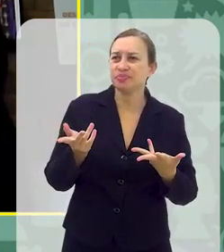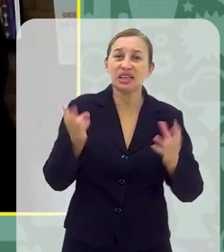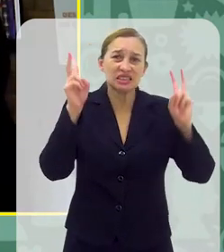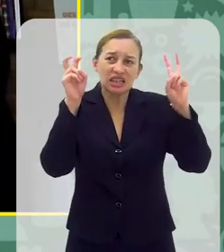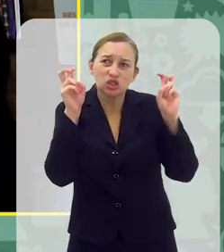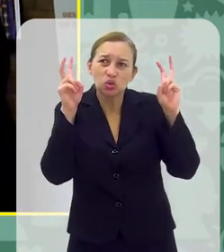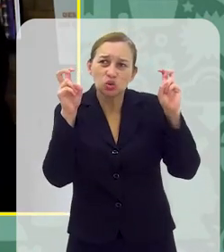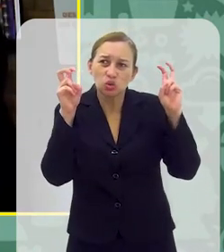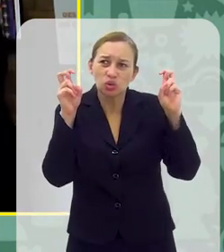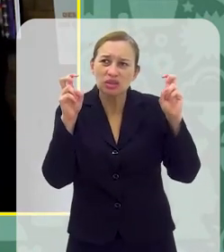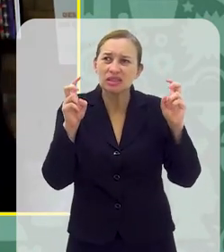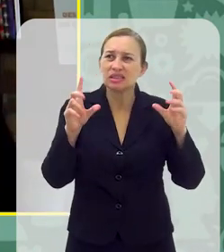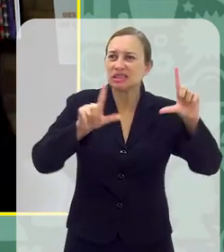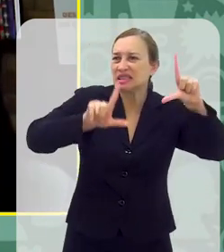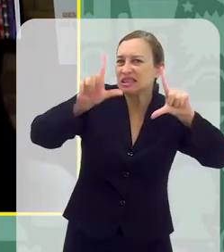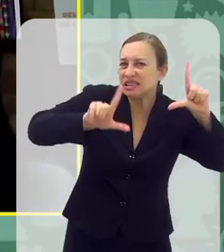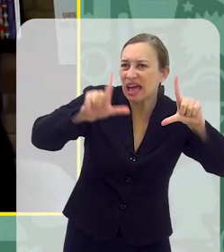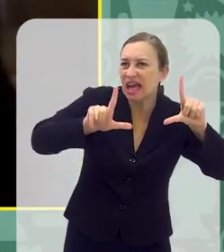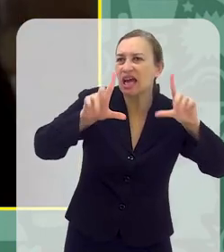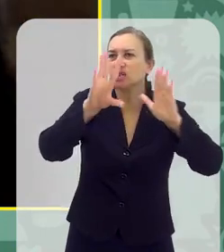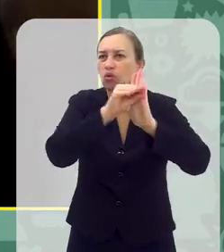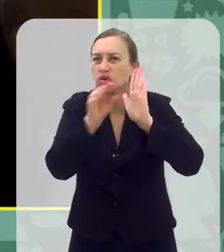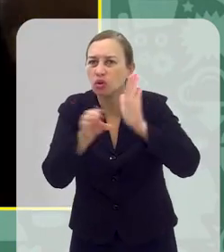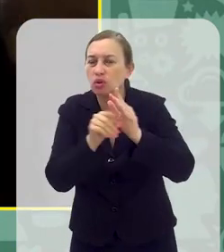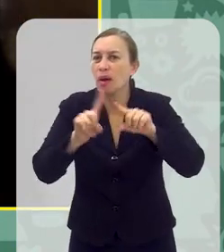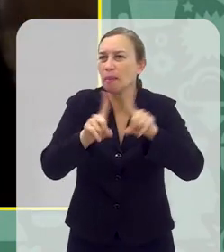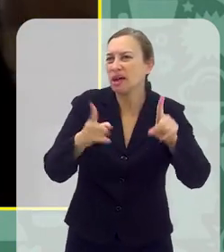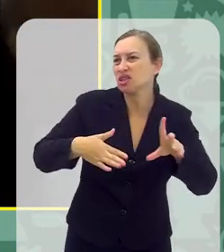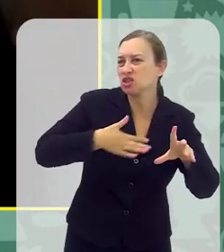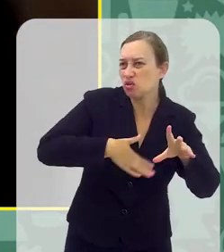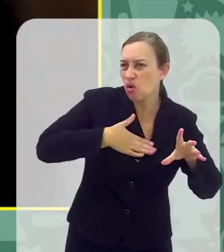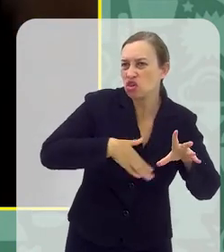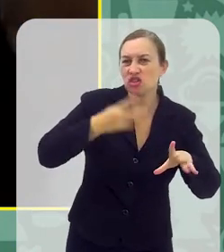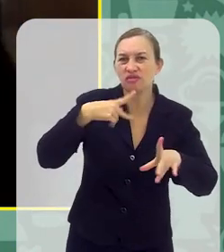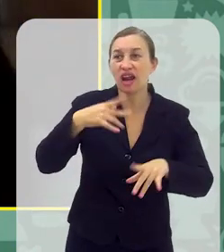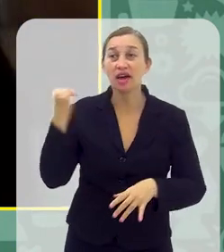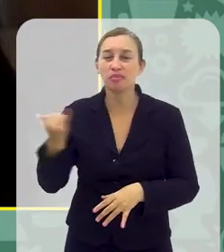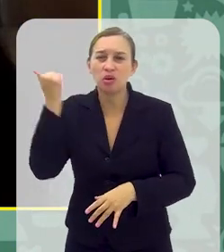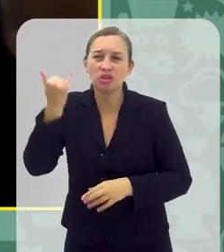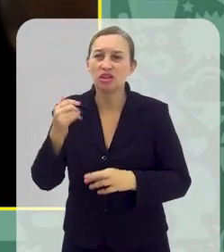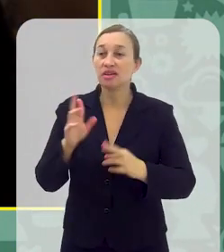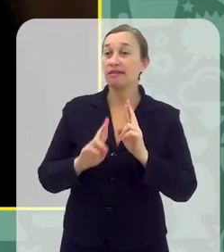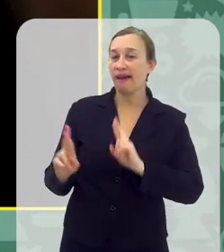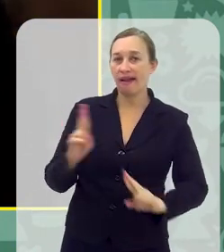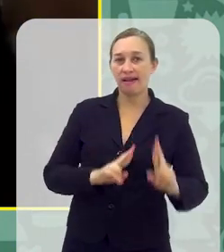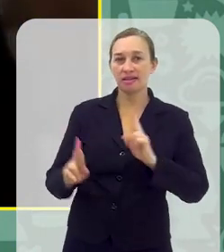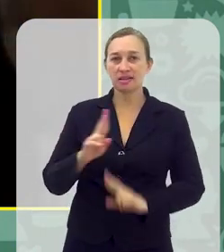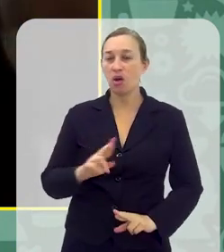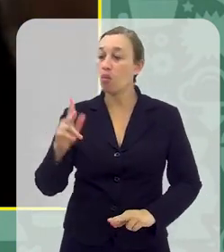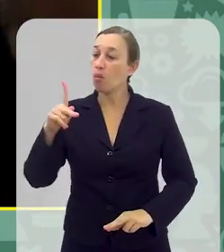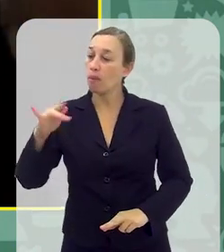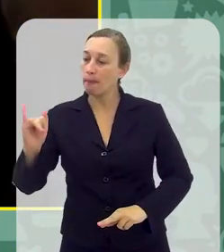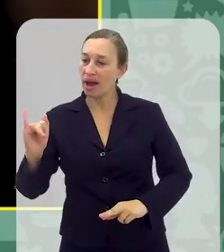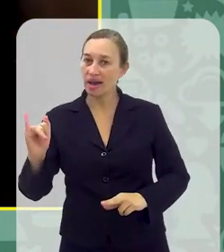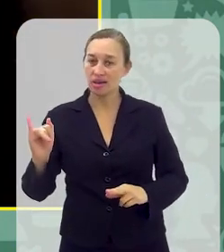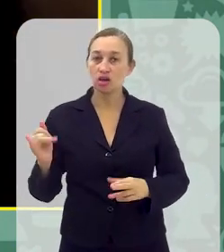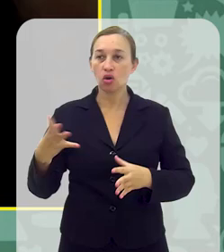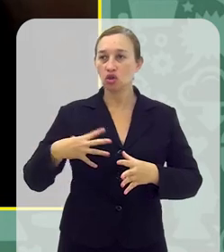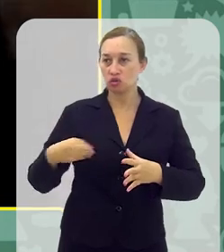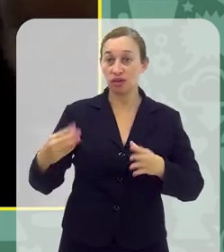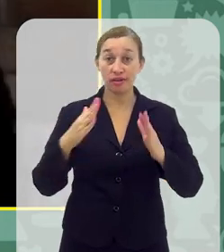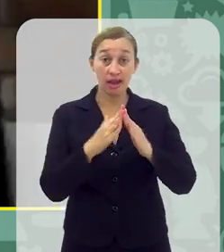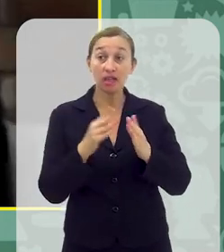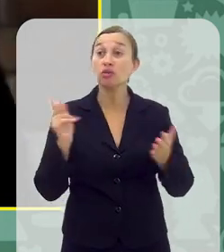muito essa questão das telas, né Ali do conteúdo Mas a gente gosta de frisar muito a importância Da relação dos pais com os jovens em